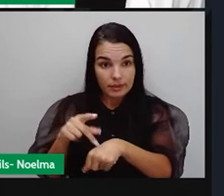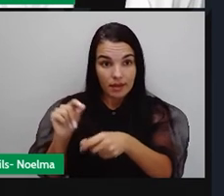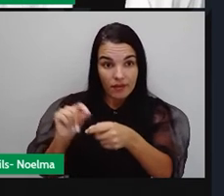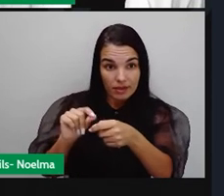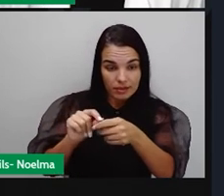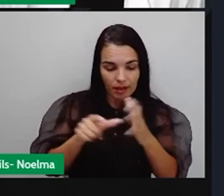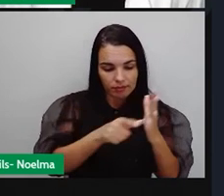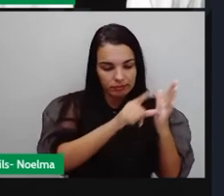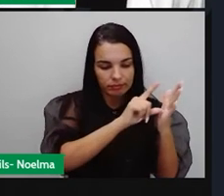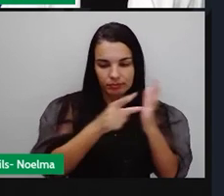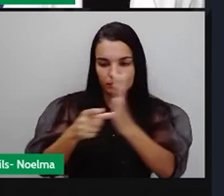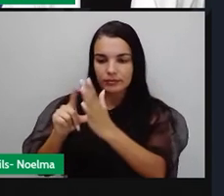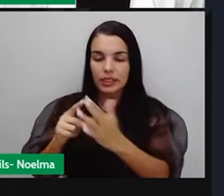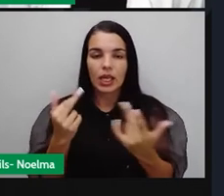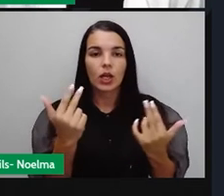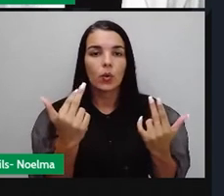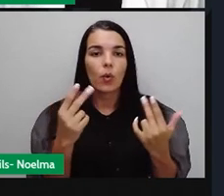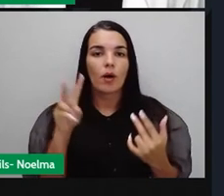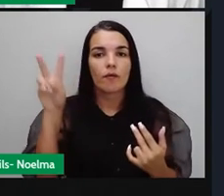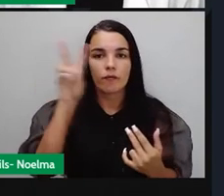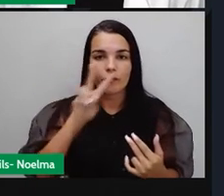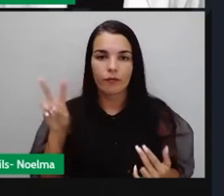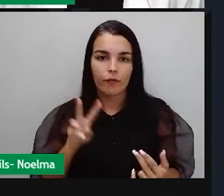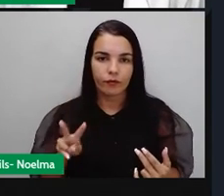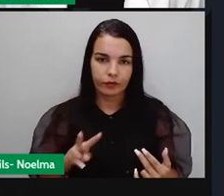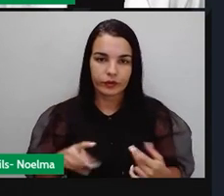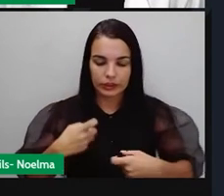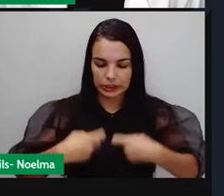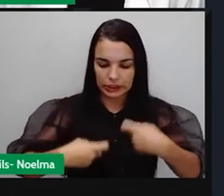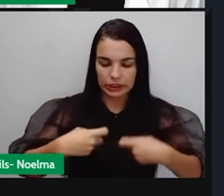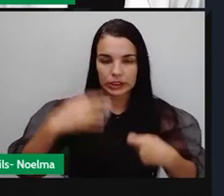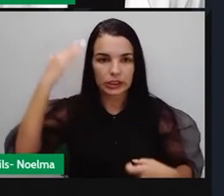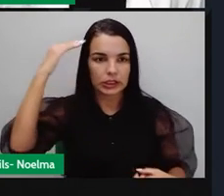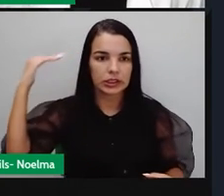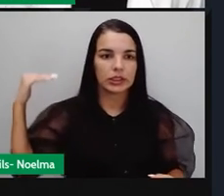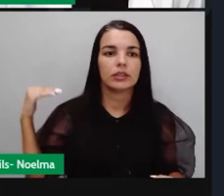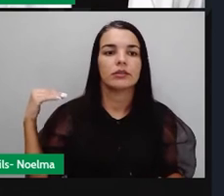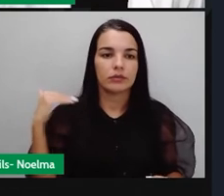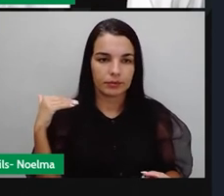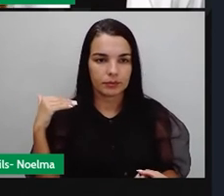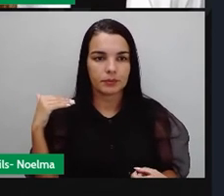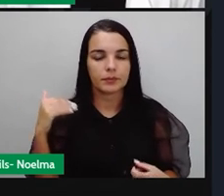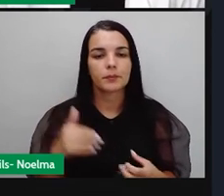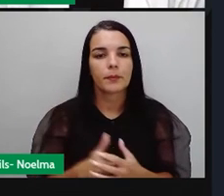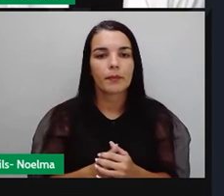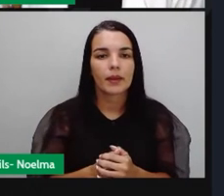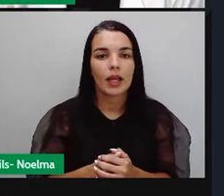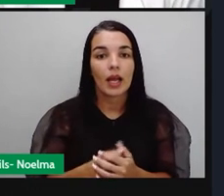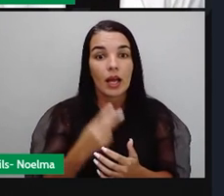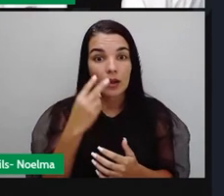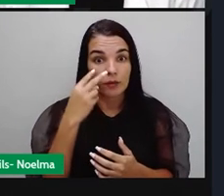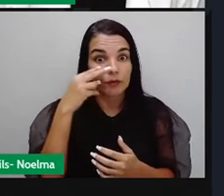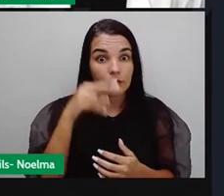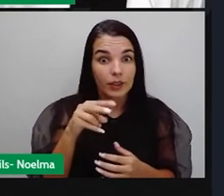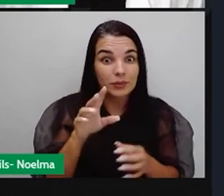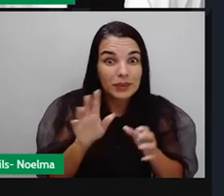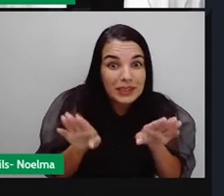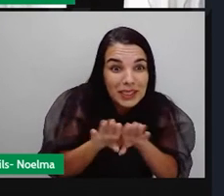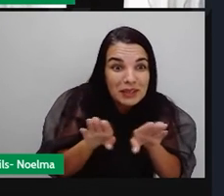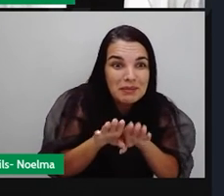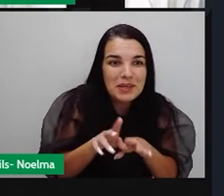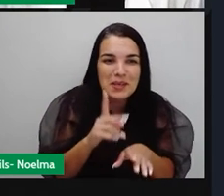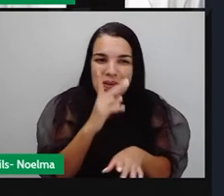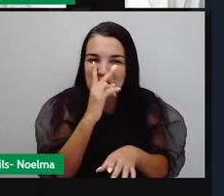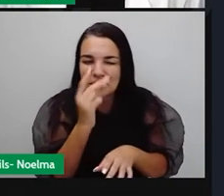viu que aconteceu, como foi o caso da Guerra da Coreia e da Guerra do Vietnã. Vimos também que o bicho quase pegou